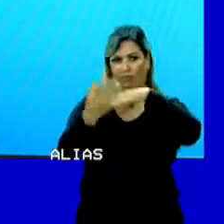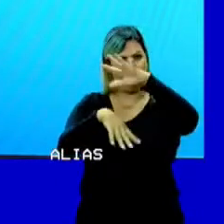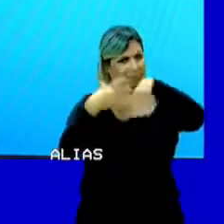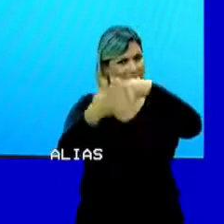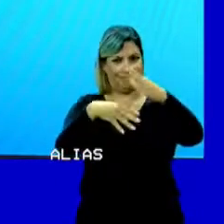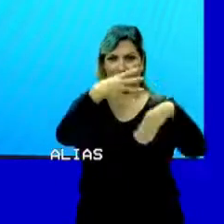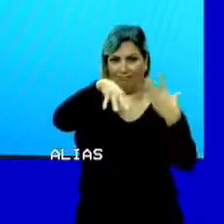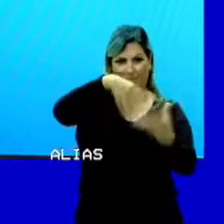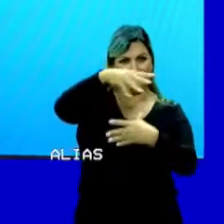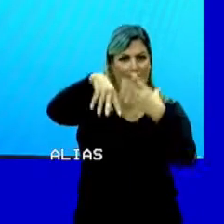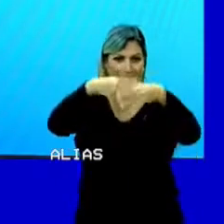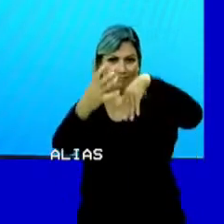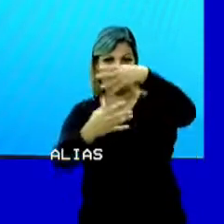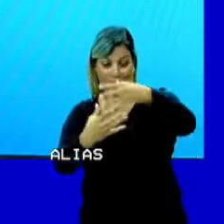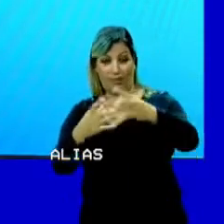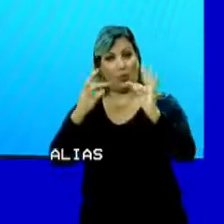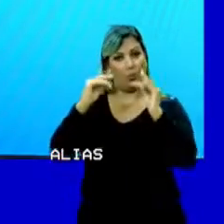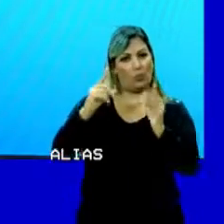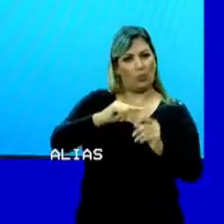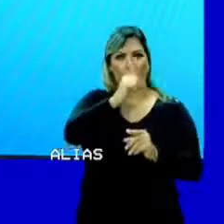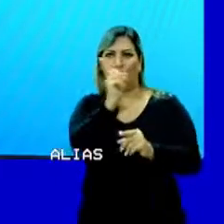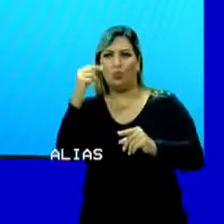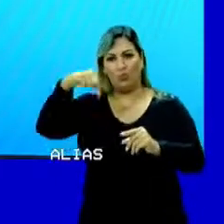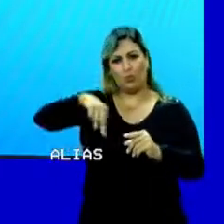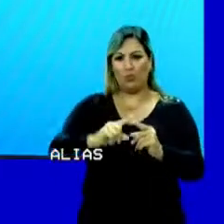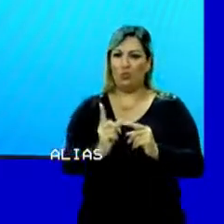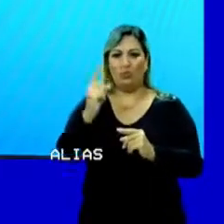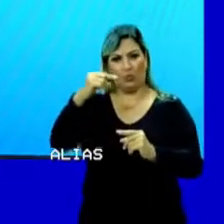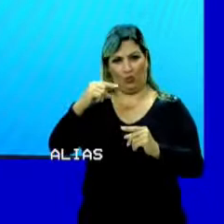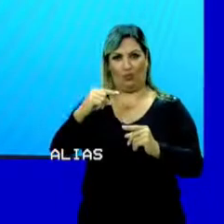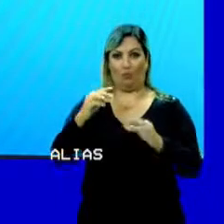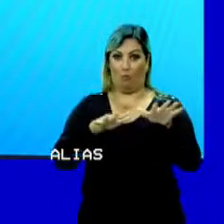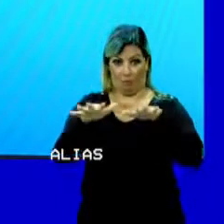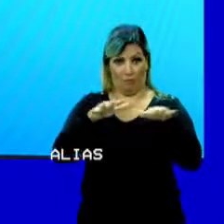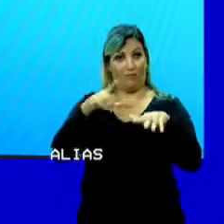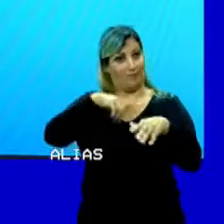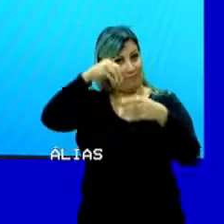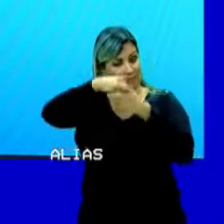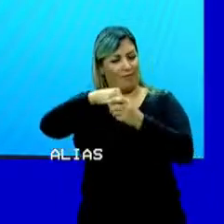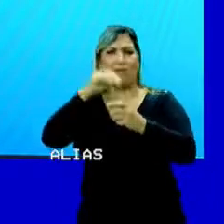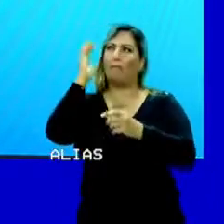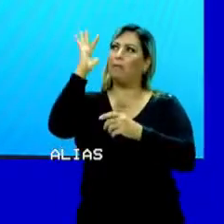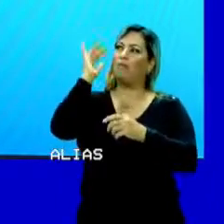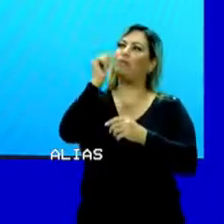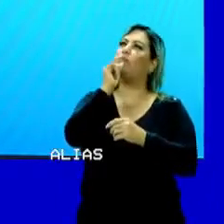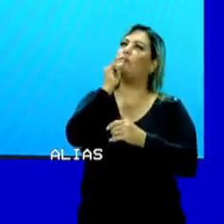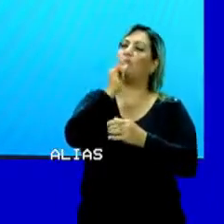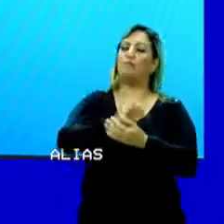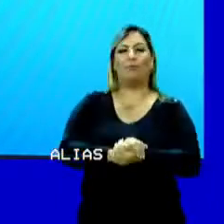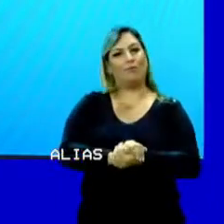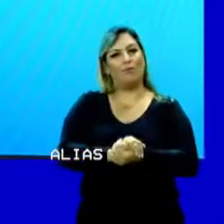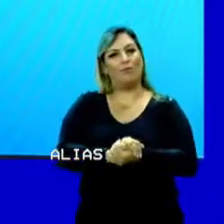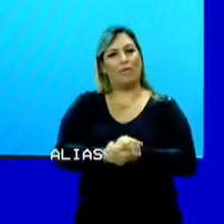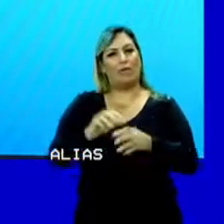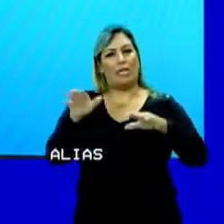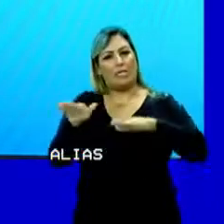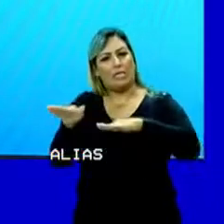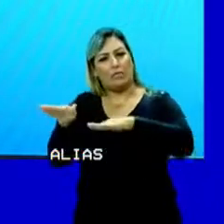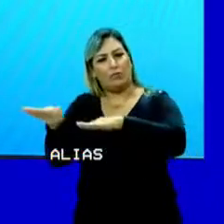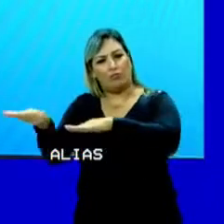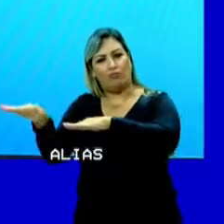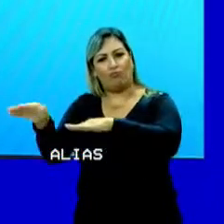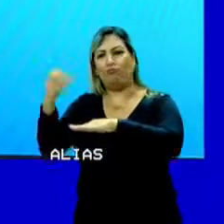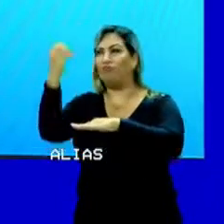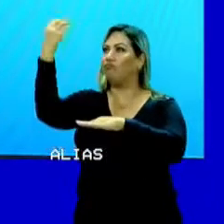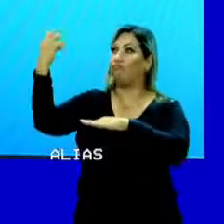desordenadamente, em todas as direções e em todos os sentidos. É como se você imaginasse, não é, num trânsito qualquer,